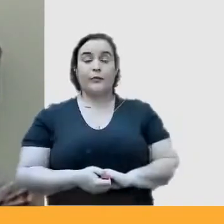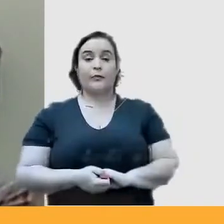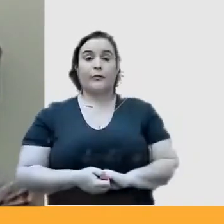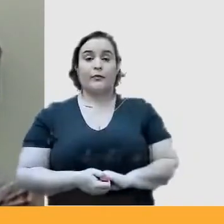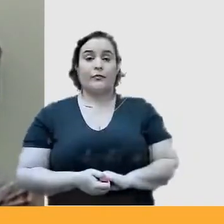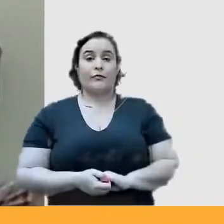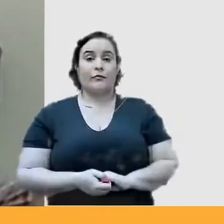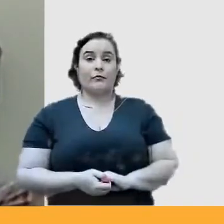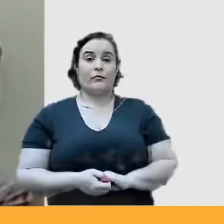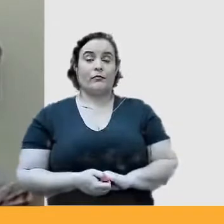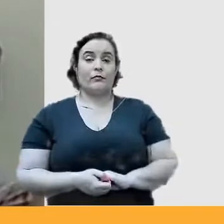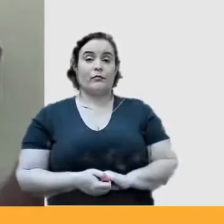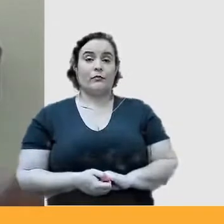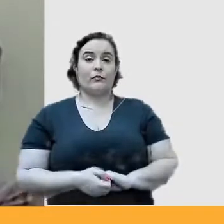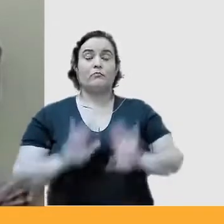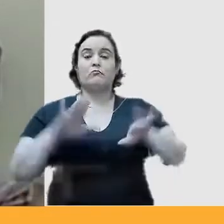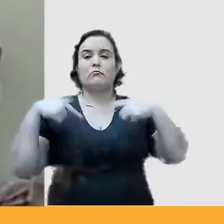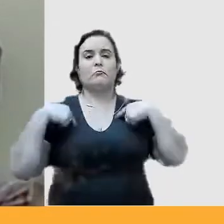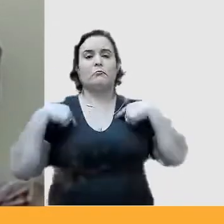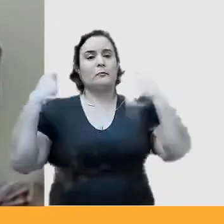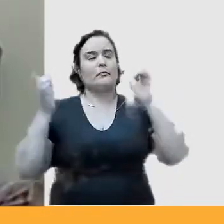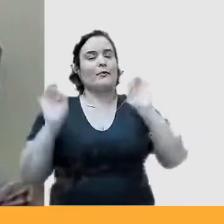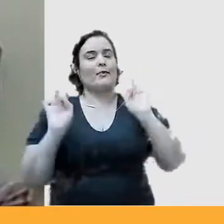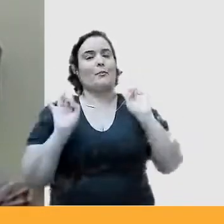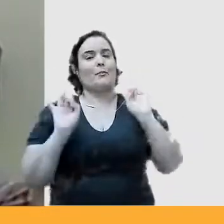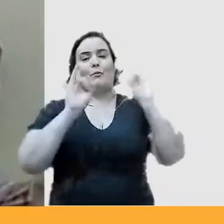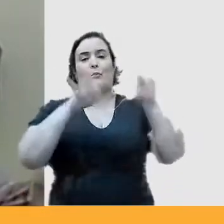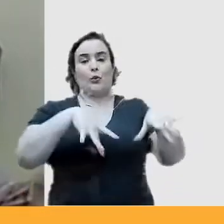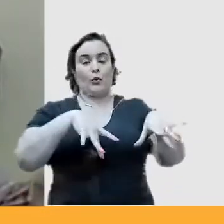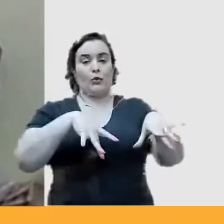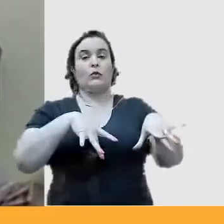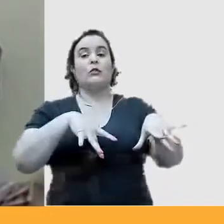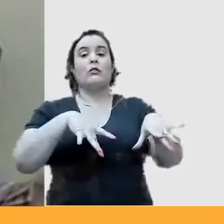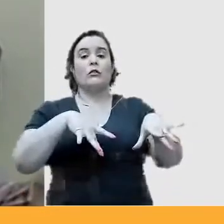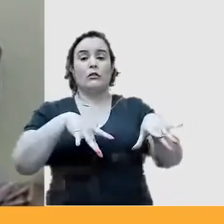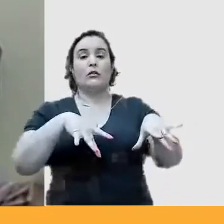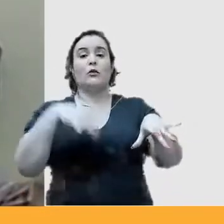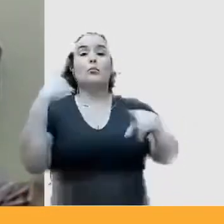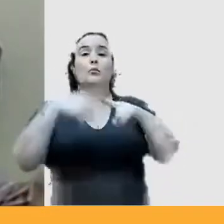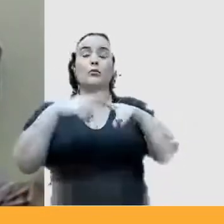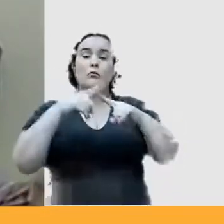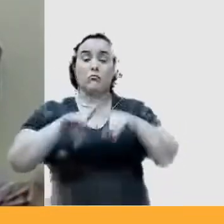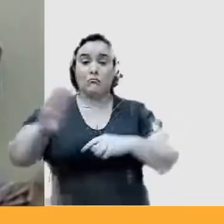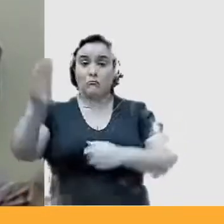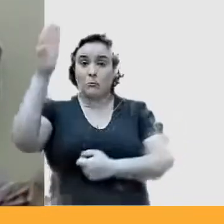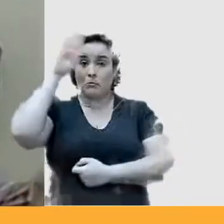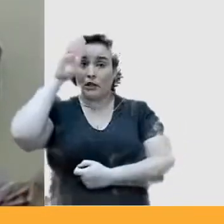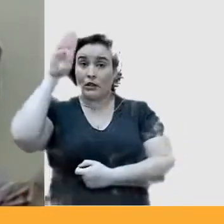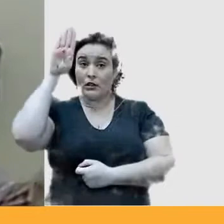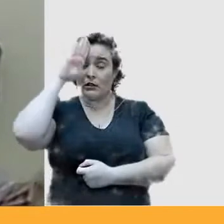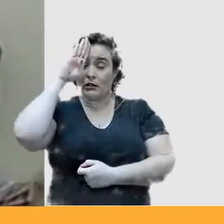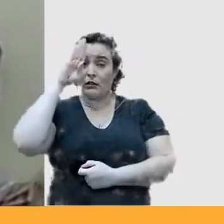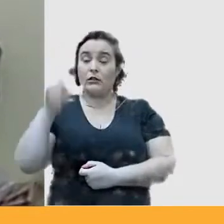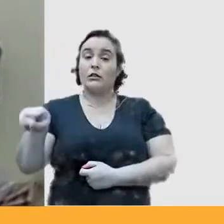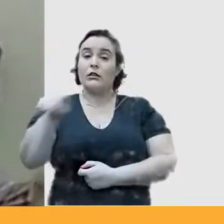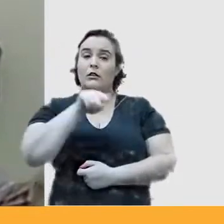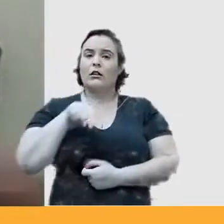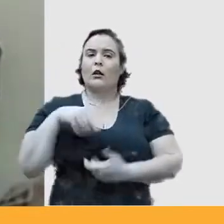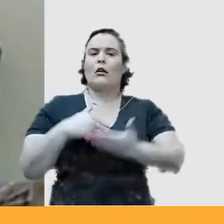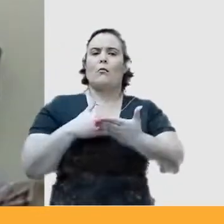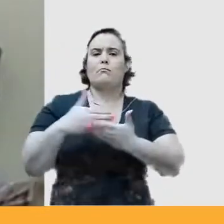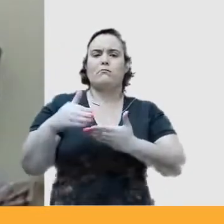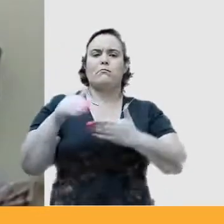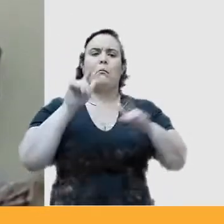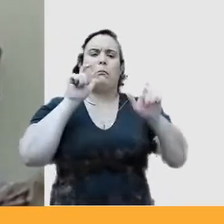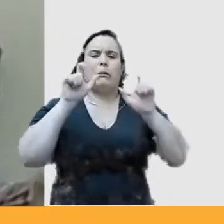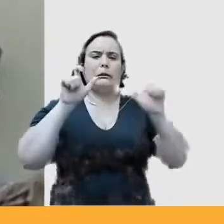eu tive que abandonar tudo, porque os militares começaram a detonar todo mundo